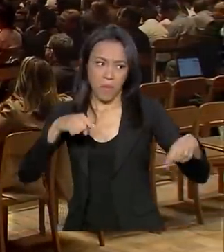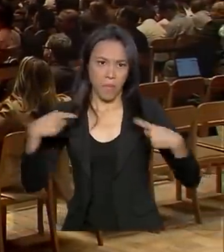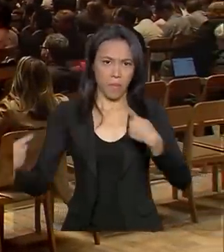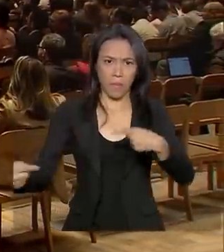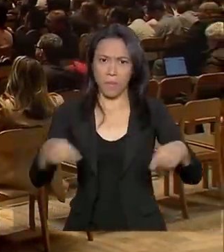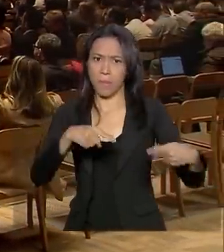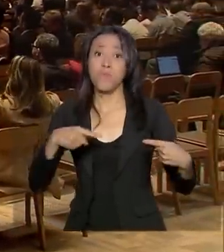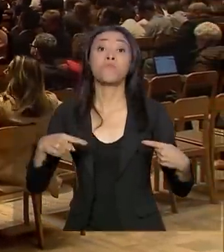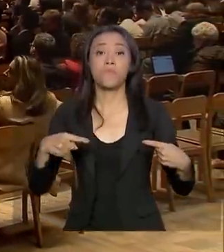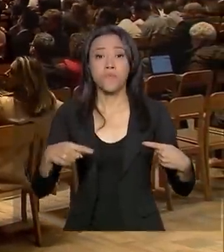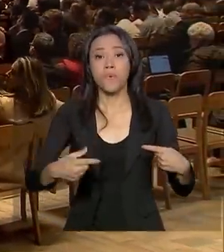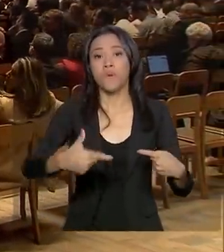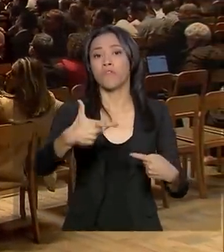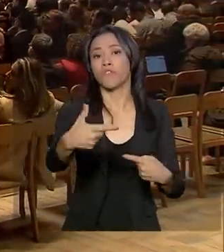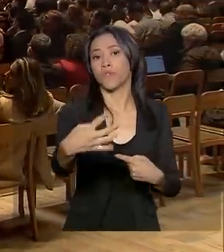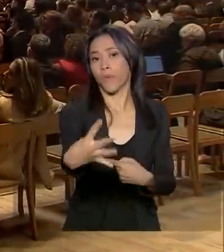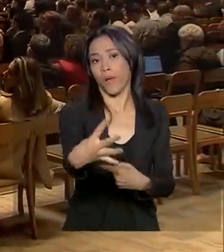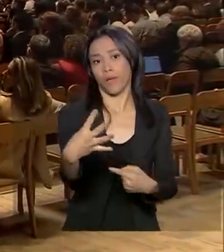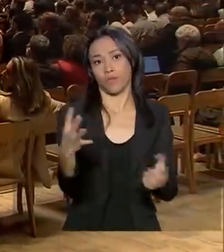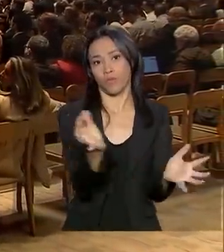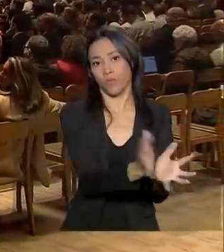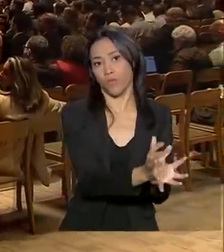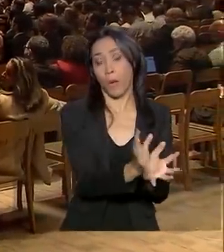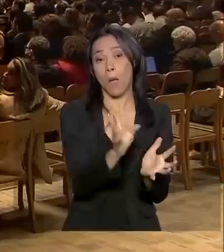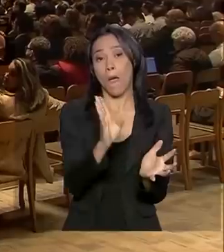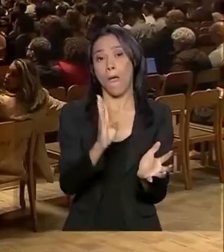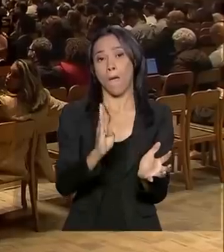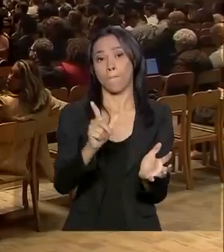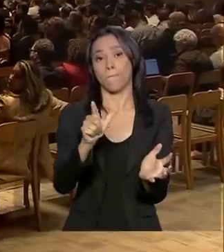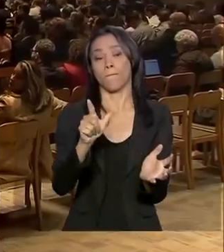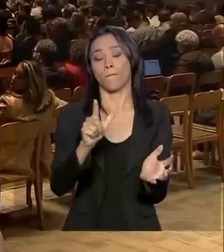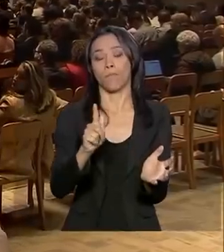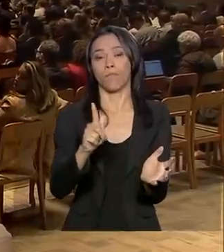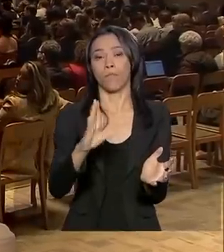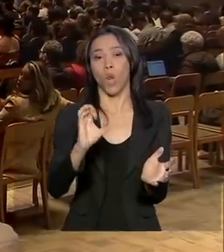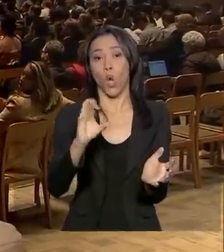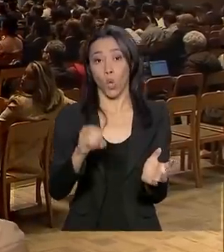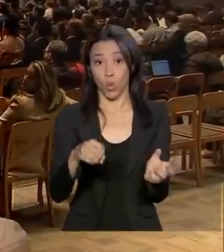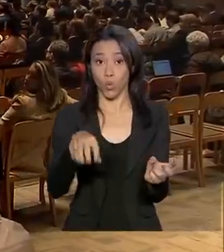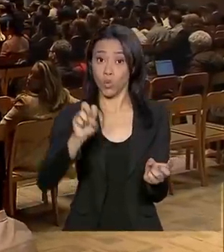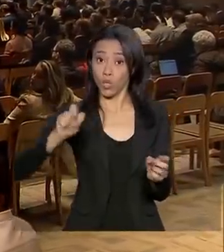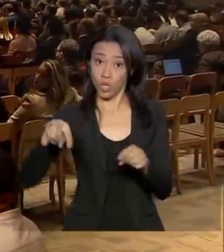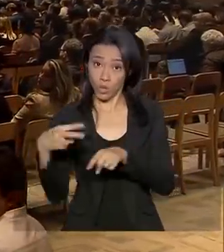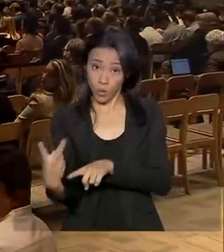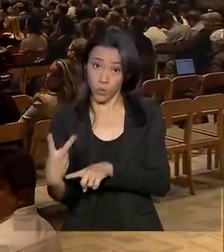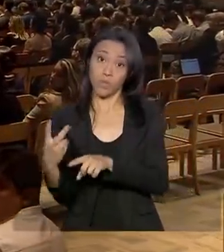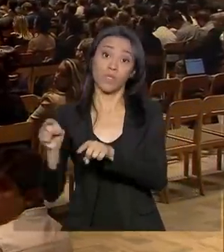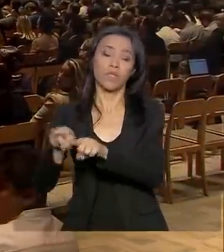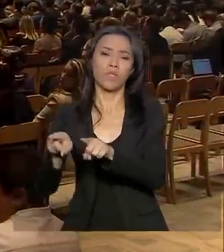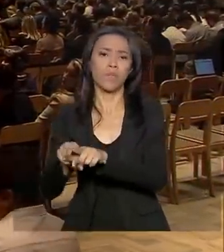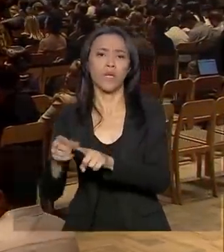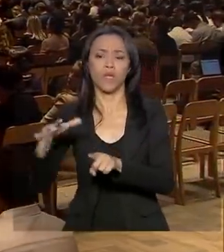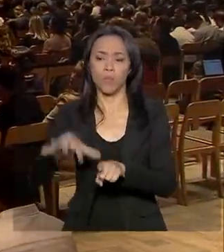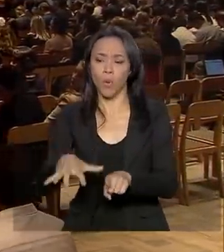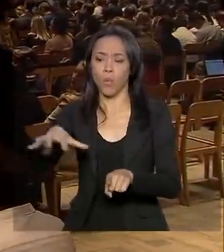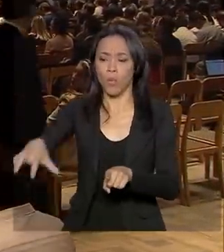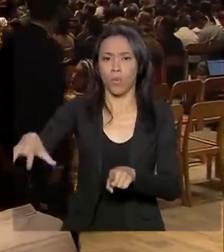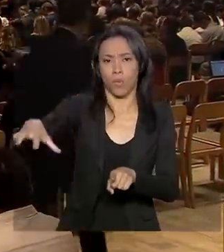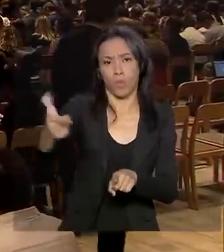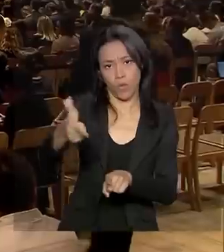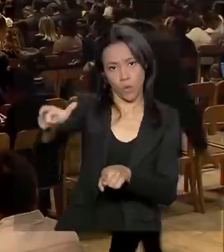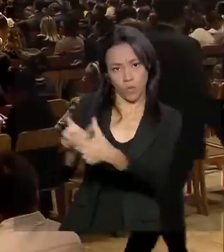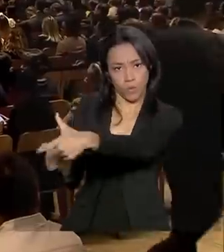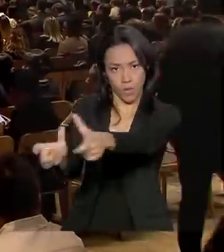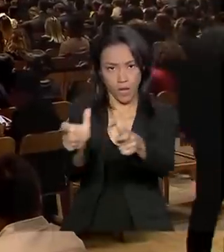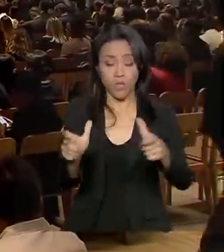24 blocos nas bacias de Campos e Santos e 12 para as bacias de Pernambuco, Paraíba, Jacuípe, Camamu e Almada.